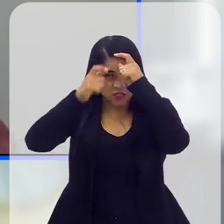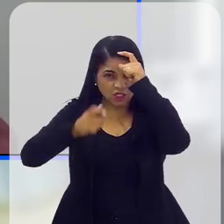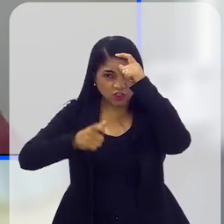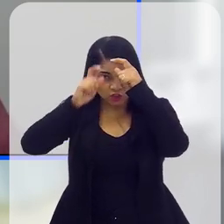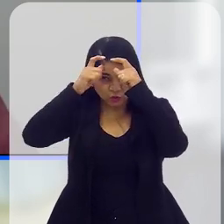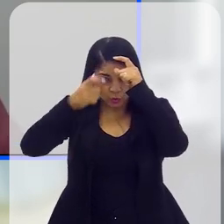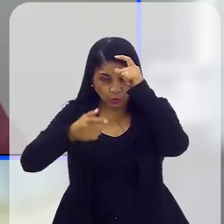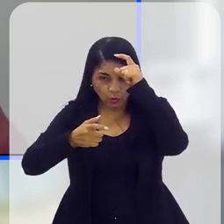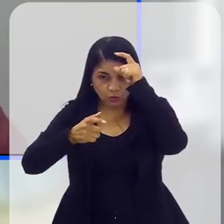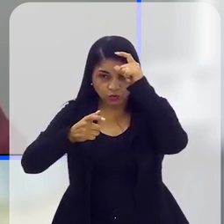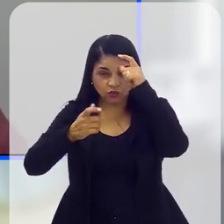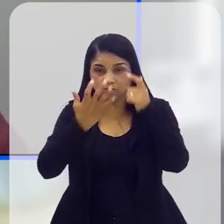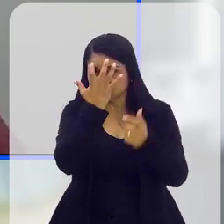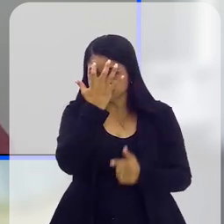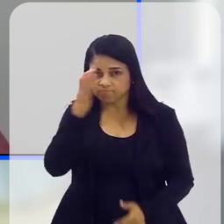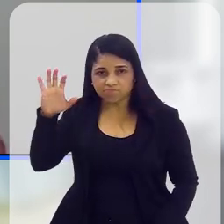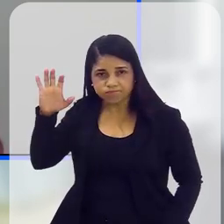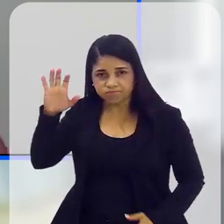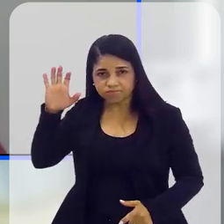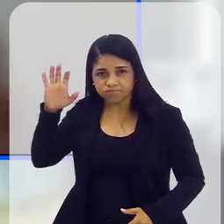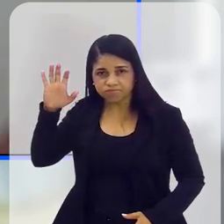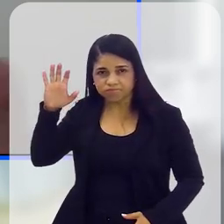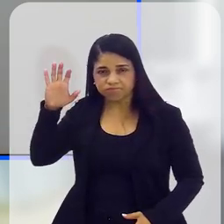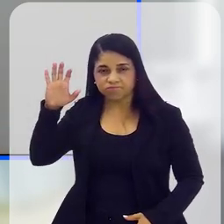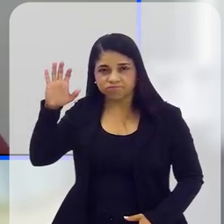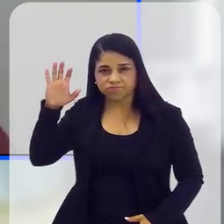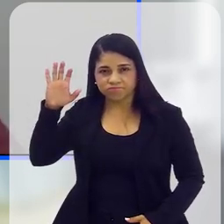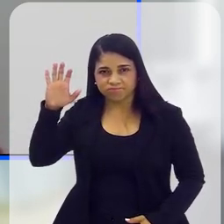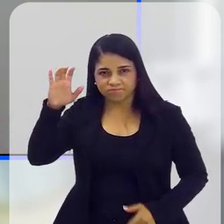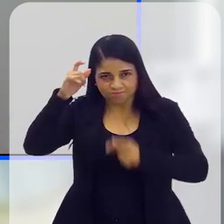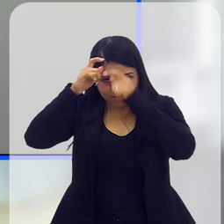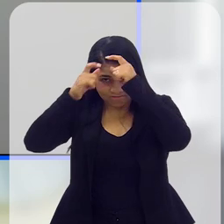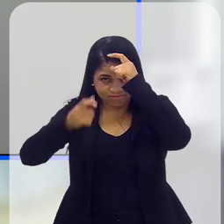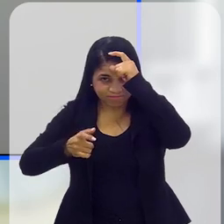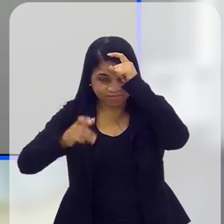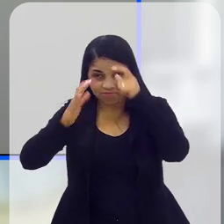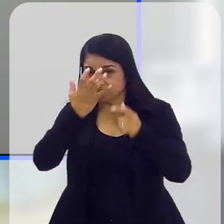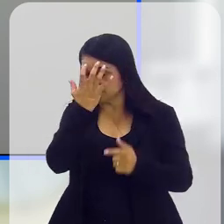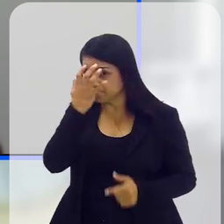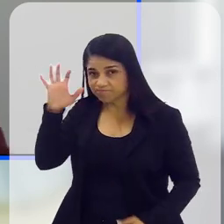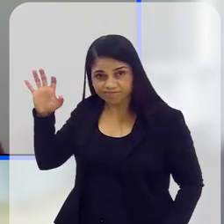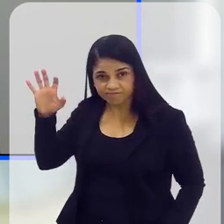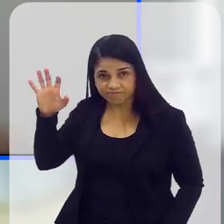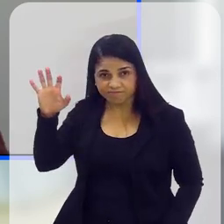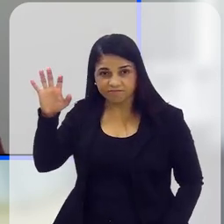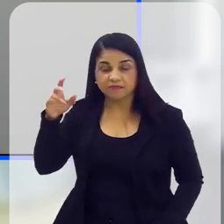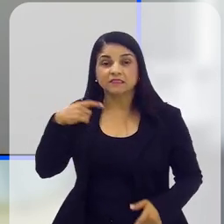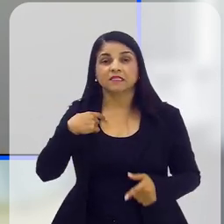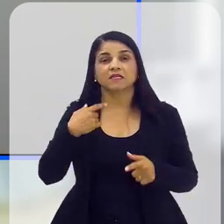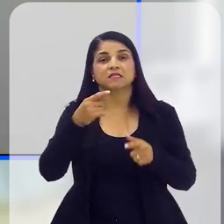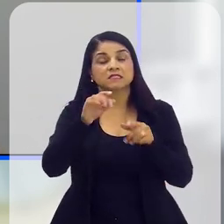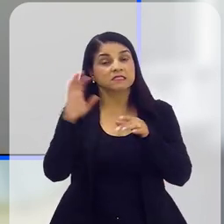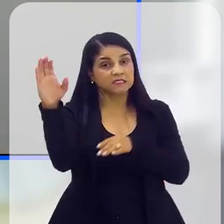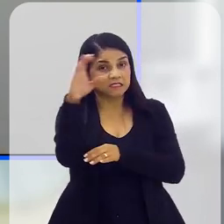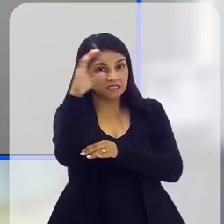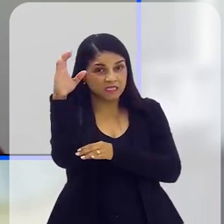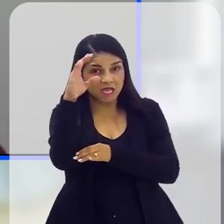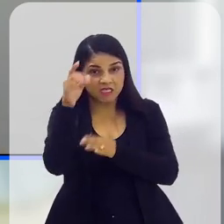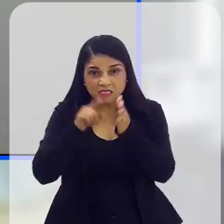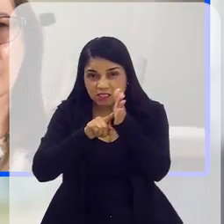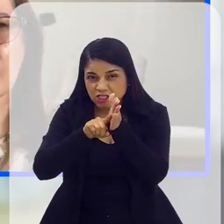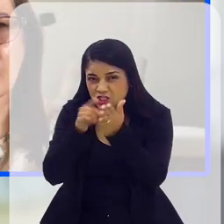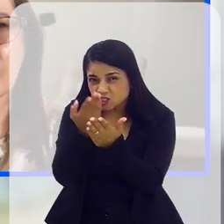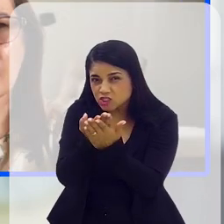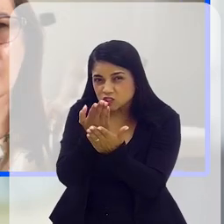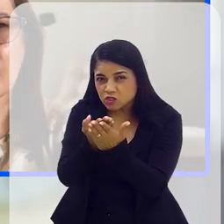personalidade borderline. Isso não quer dizer que seja uma condenação. É sempre bom que se diga que na suicidologia, ou na ciência que